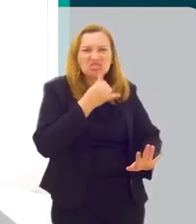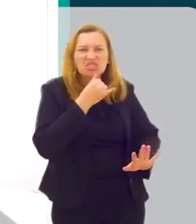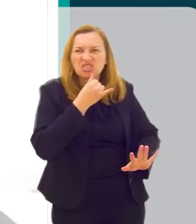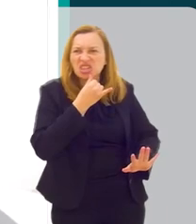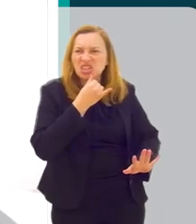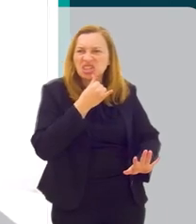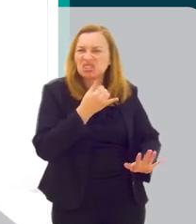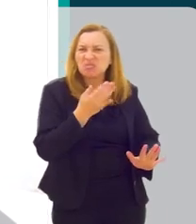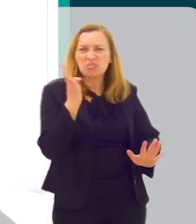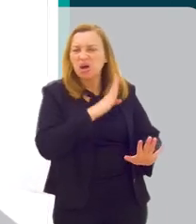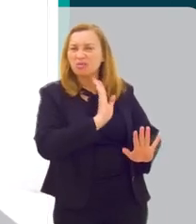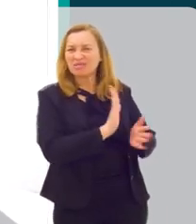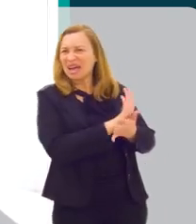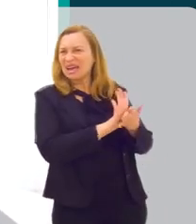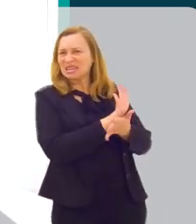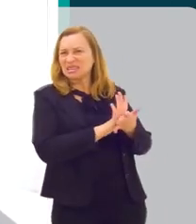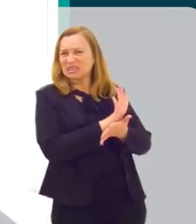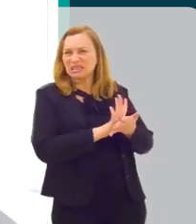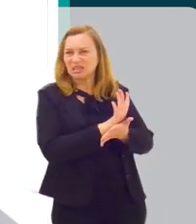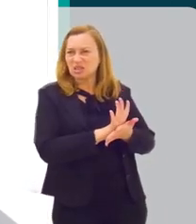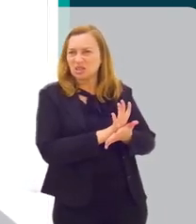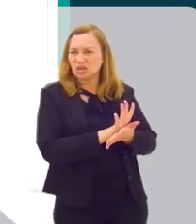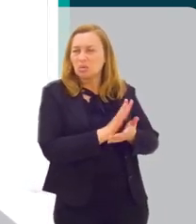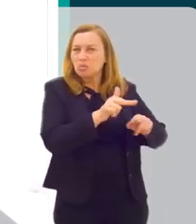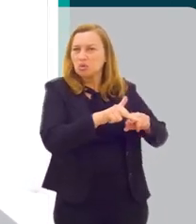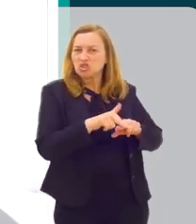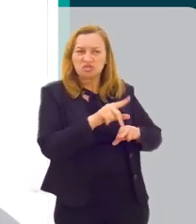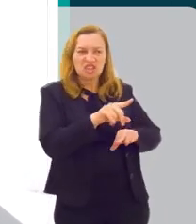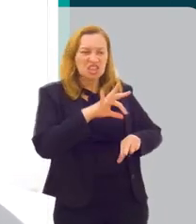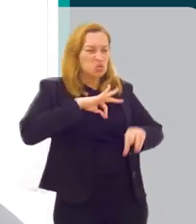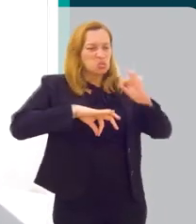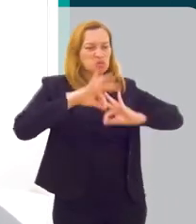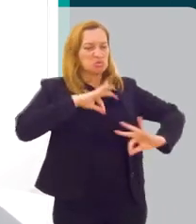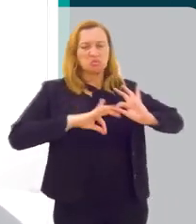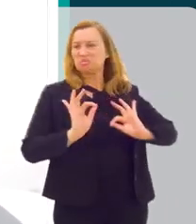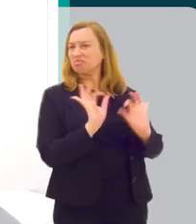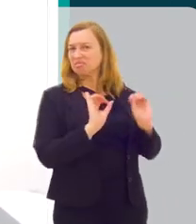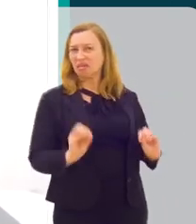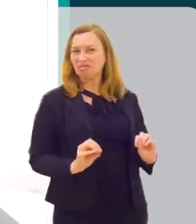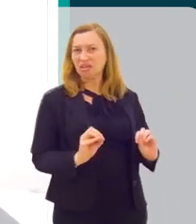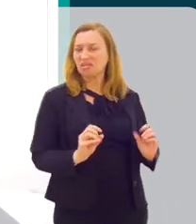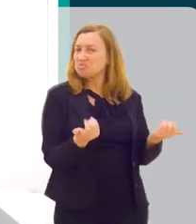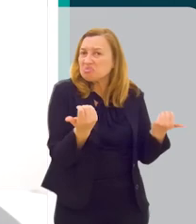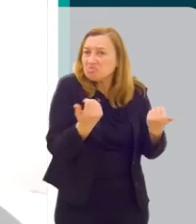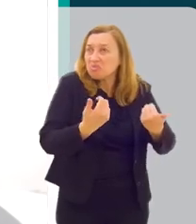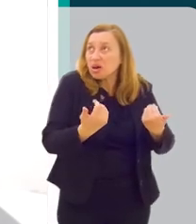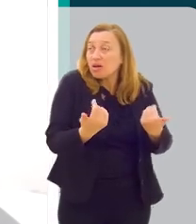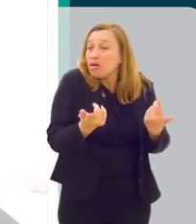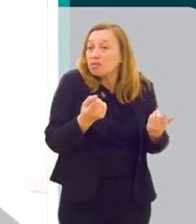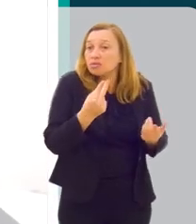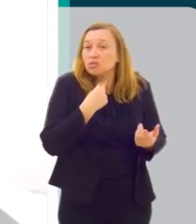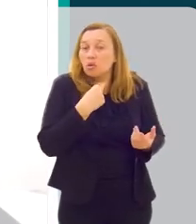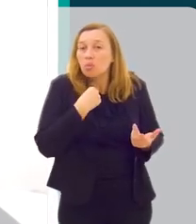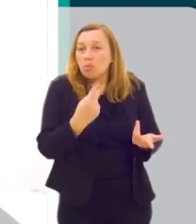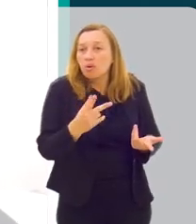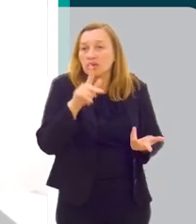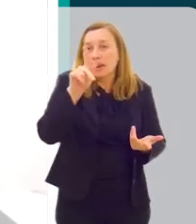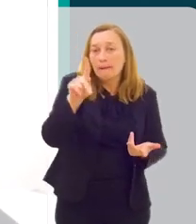angústia ou algum mal-estar pelo fato de eles não terem desejo sexual. A gente não